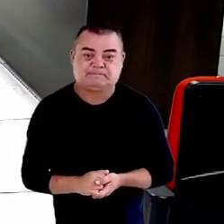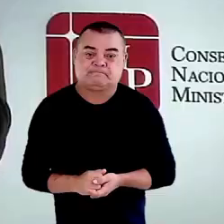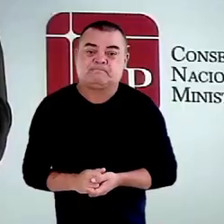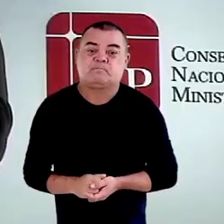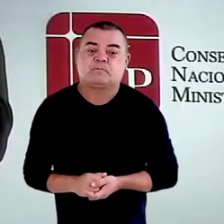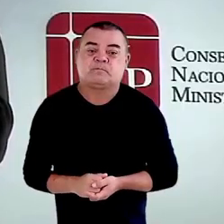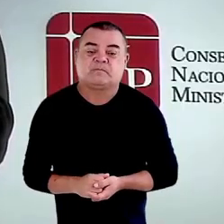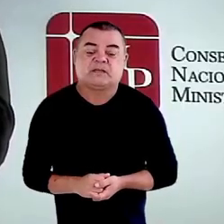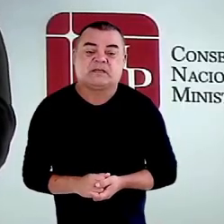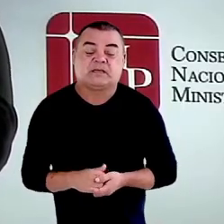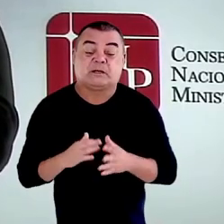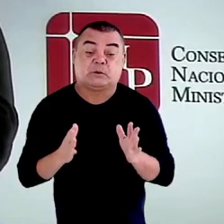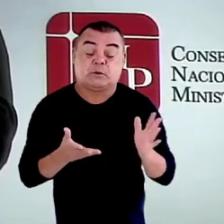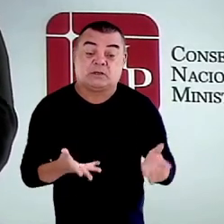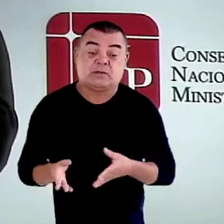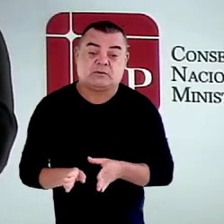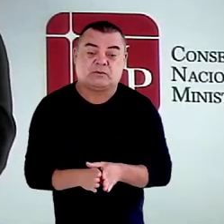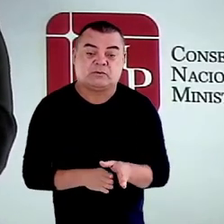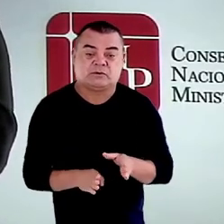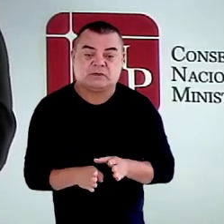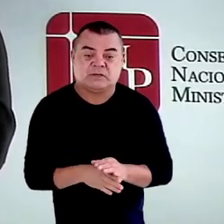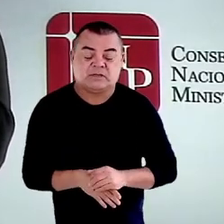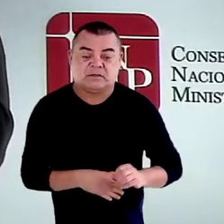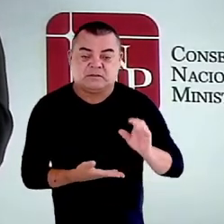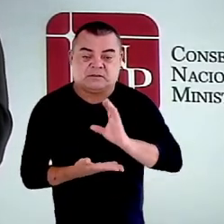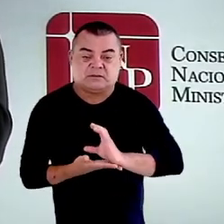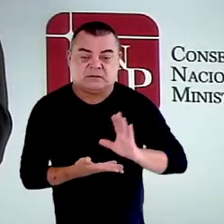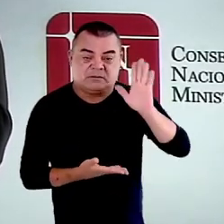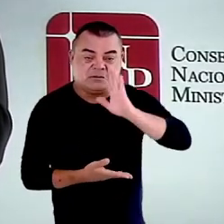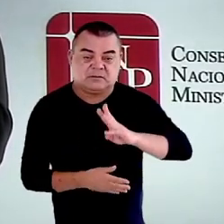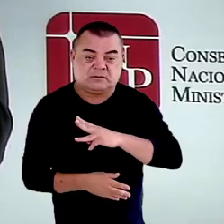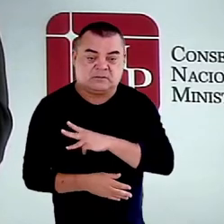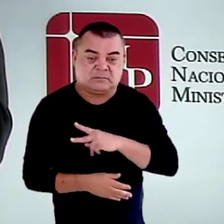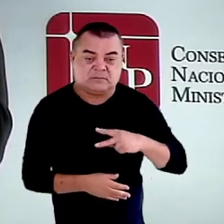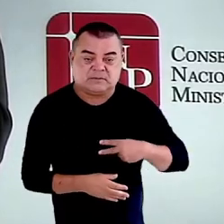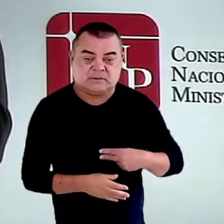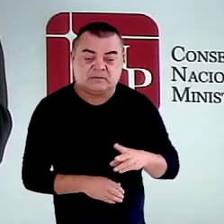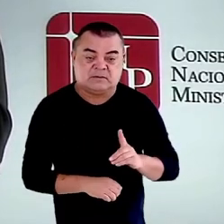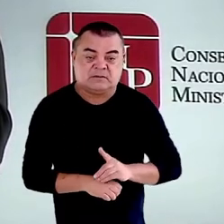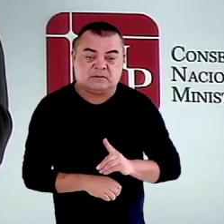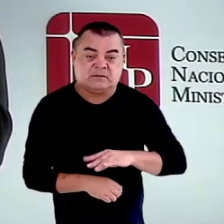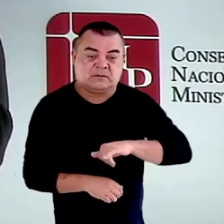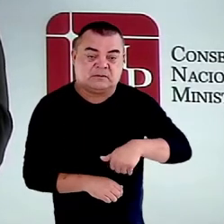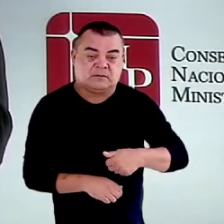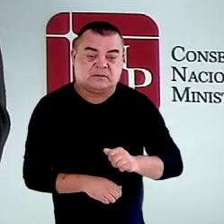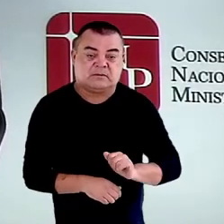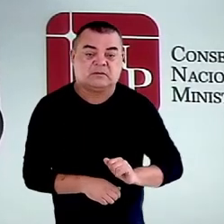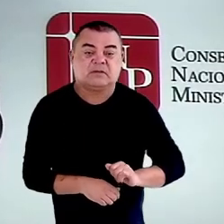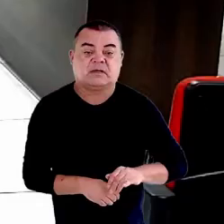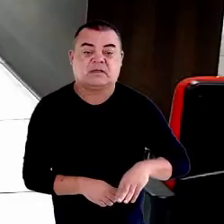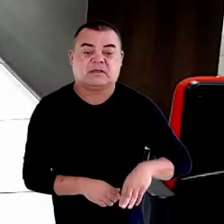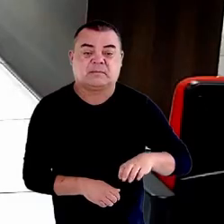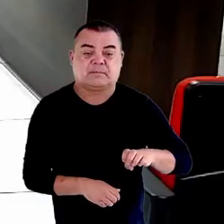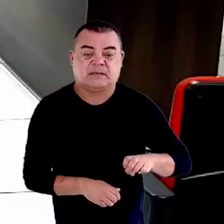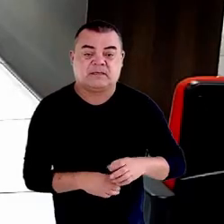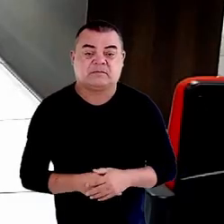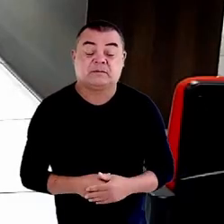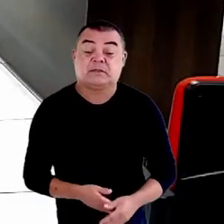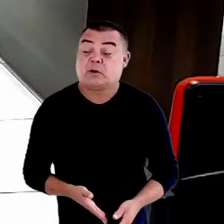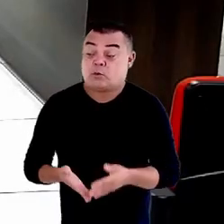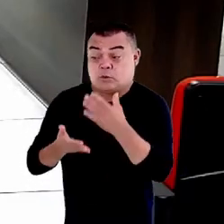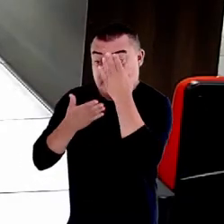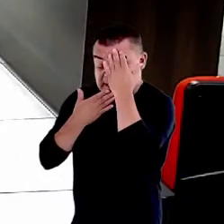Passamos a palavra para o conselheiro do Conselho Nacional do Ministério Público, doutor Jaime Martins de Oliveira Neto. Obrigado.